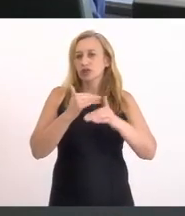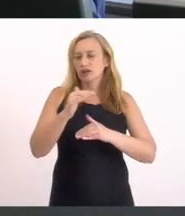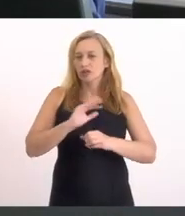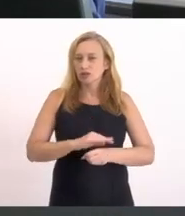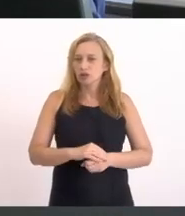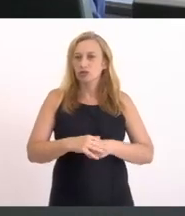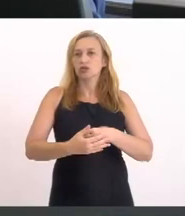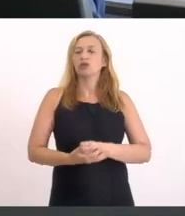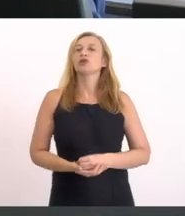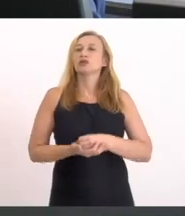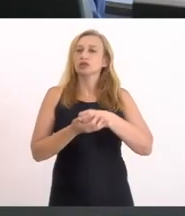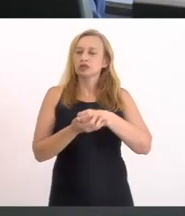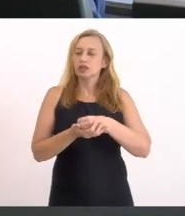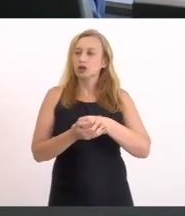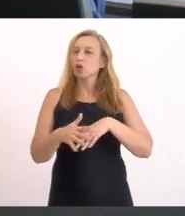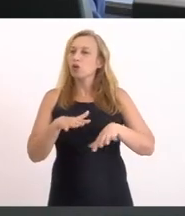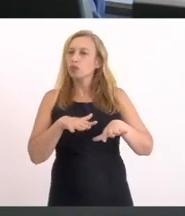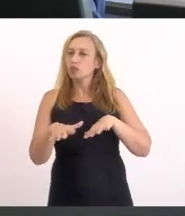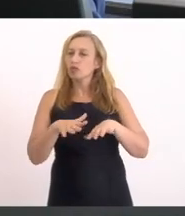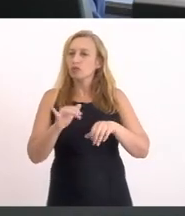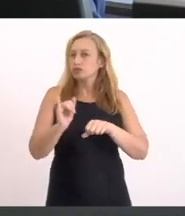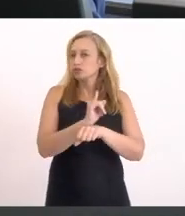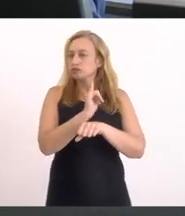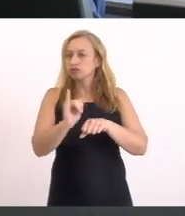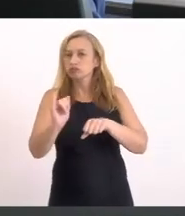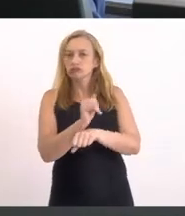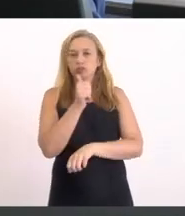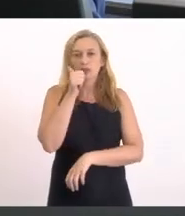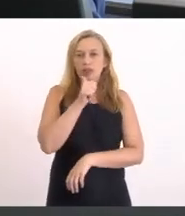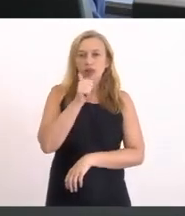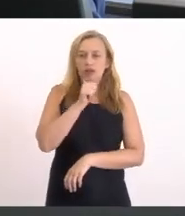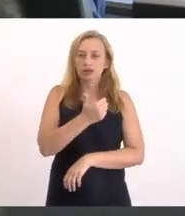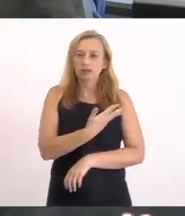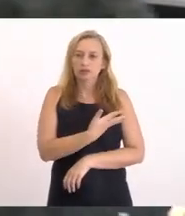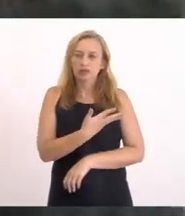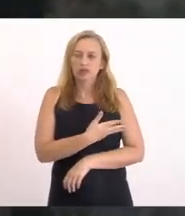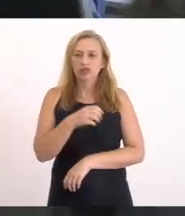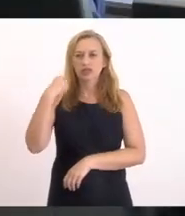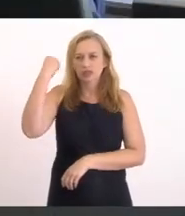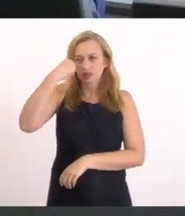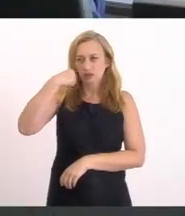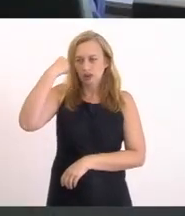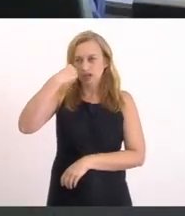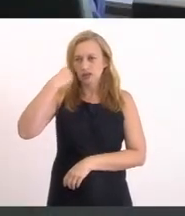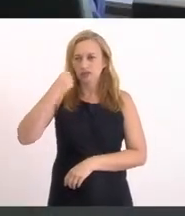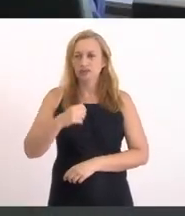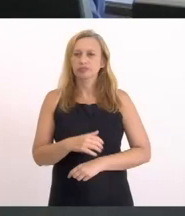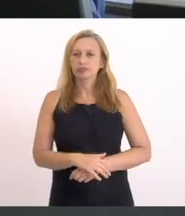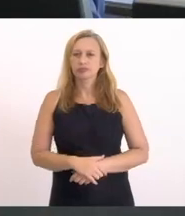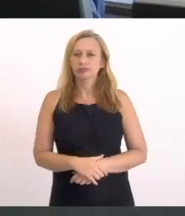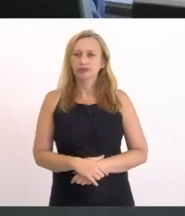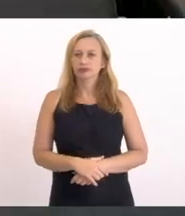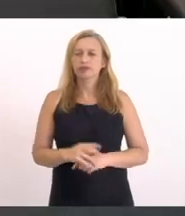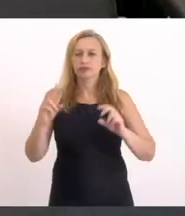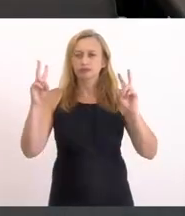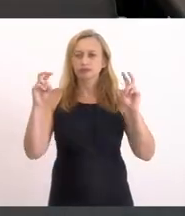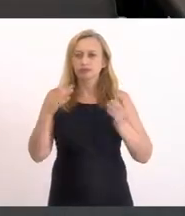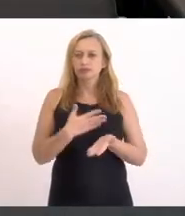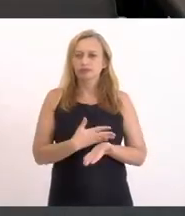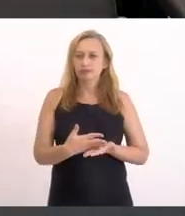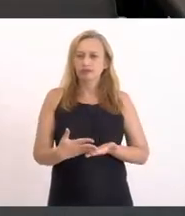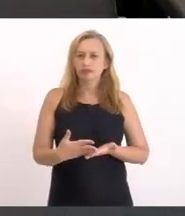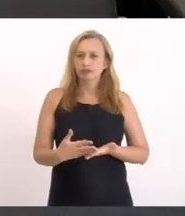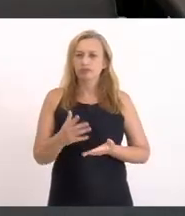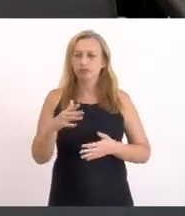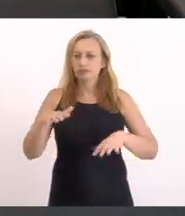Sustentável E o Movimento Articulado De Mulheres Amigas De Saquarema A questão inicial Da